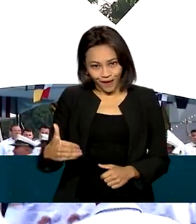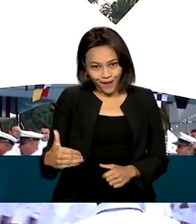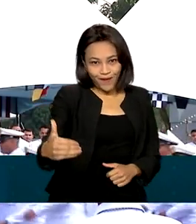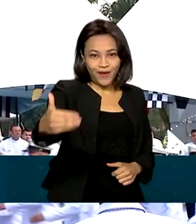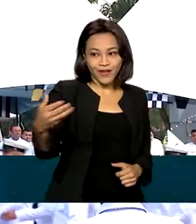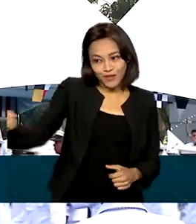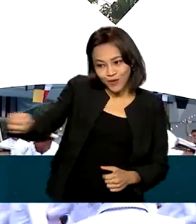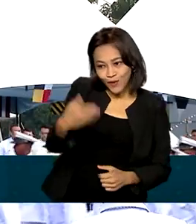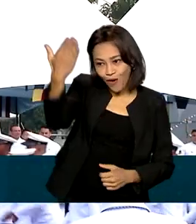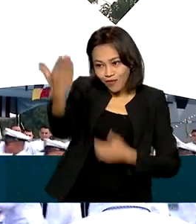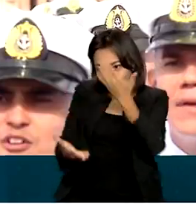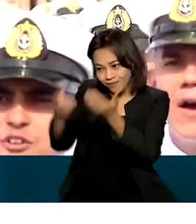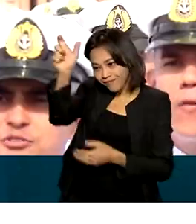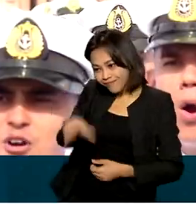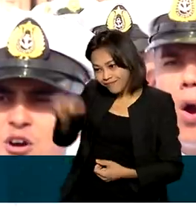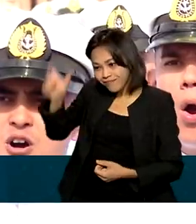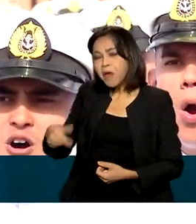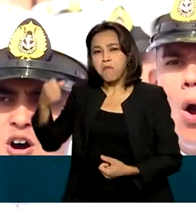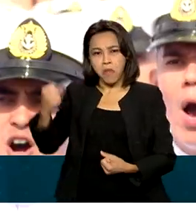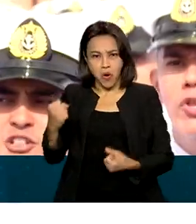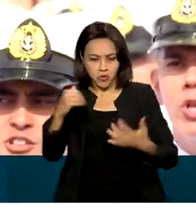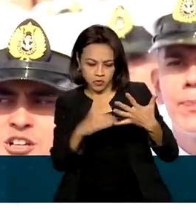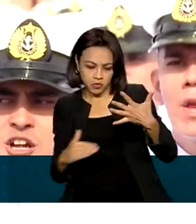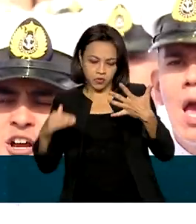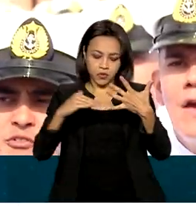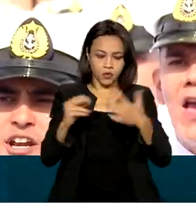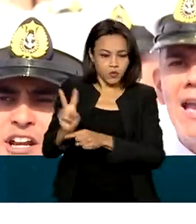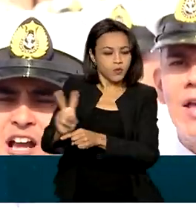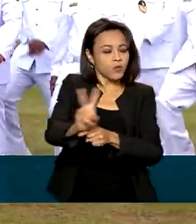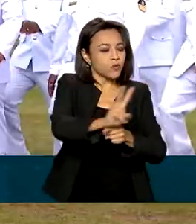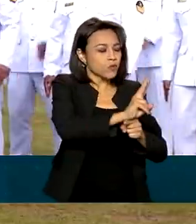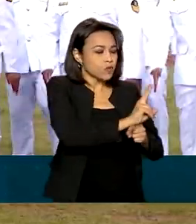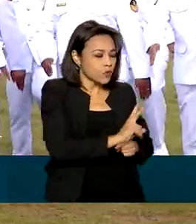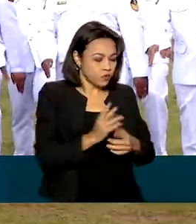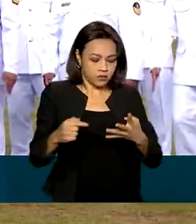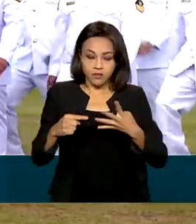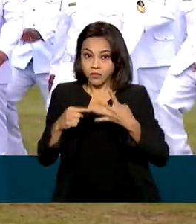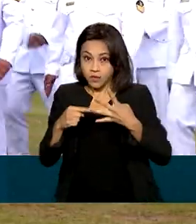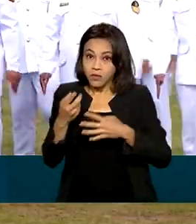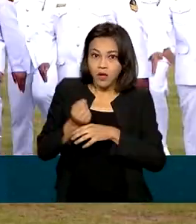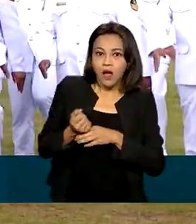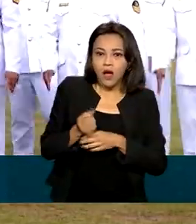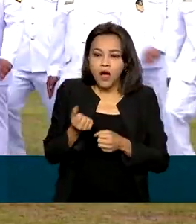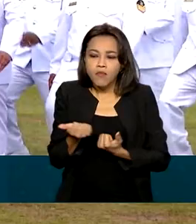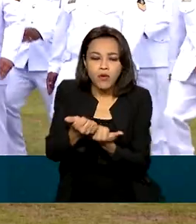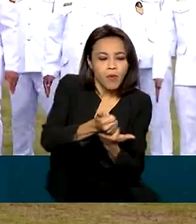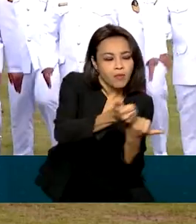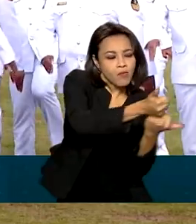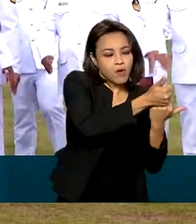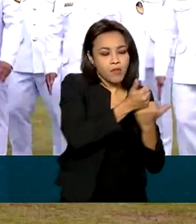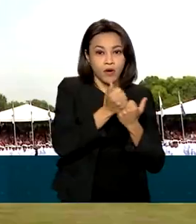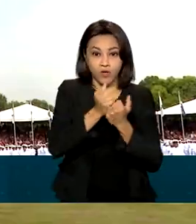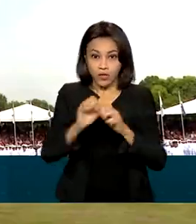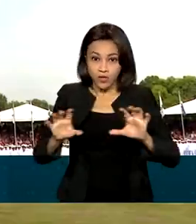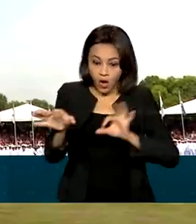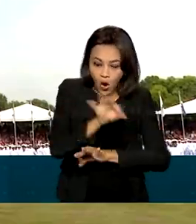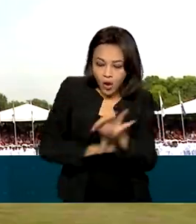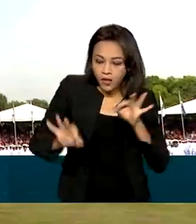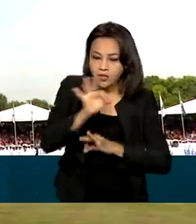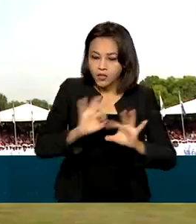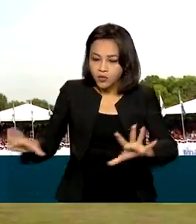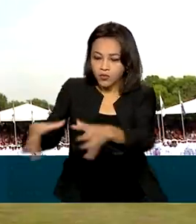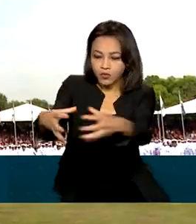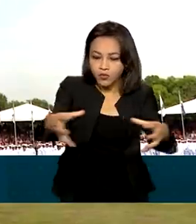os novos sargentos podem exercer as funções de supervisão e assessoramento nas organizações militares de terra e